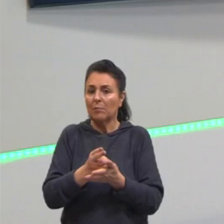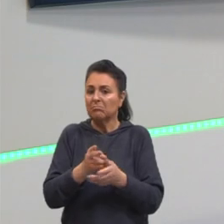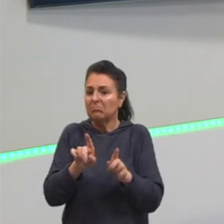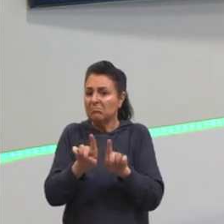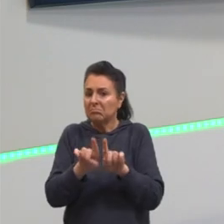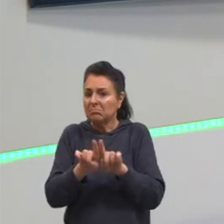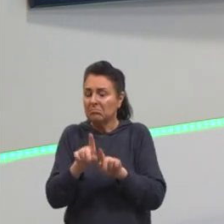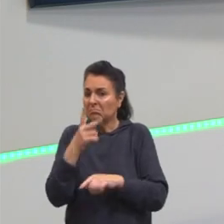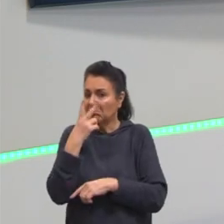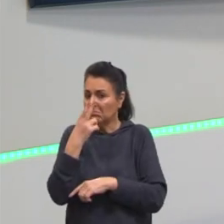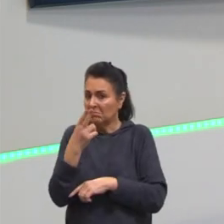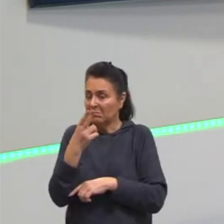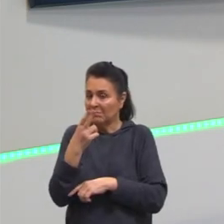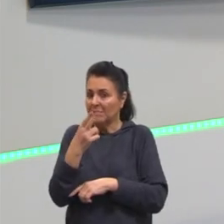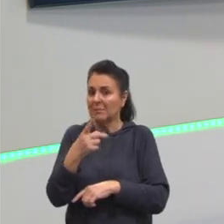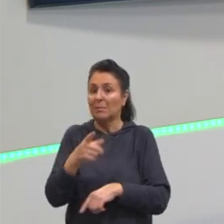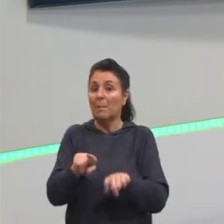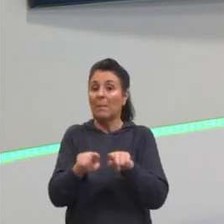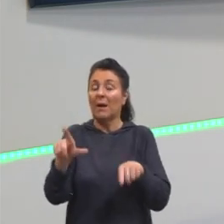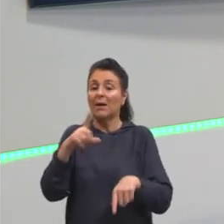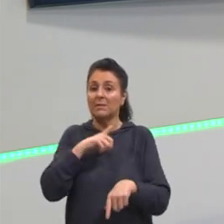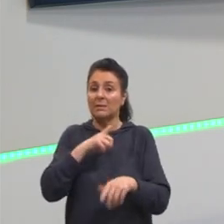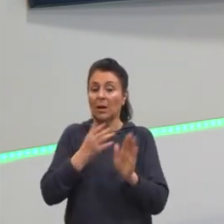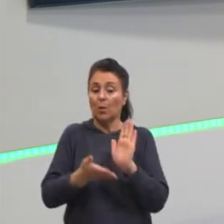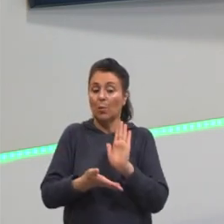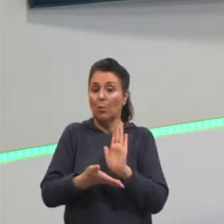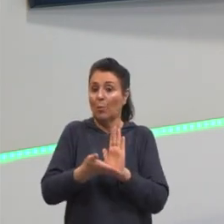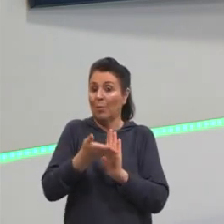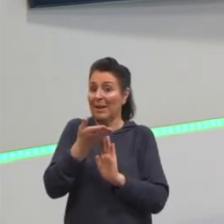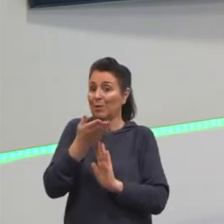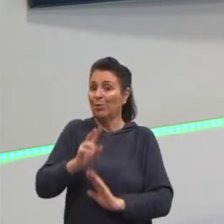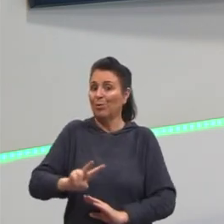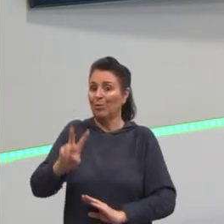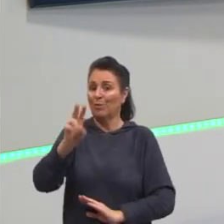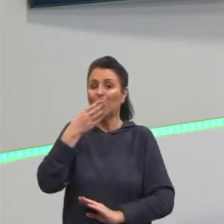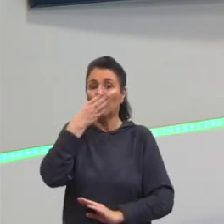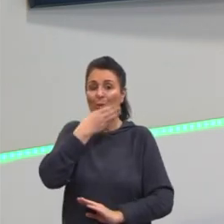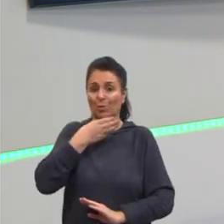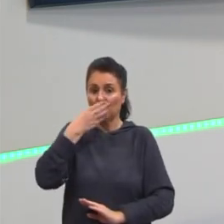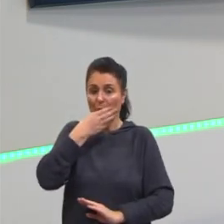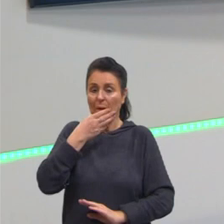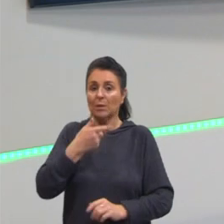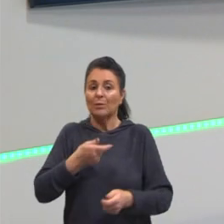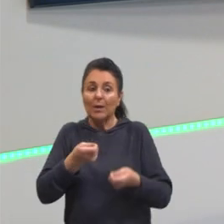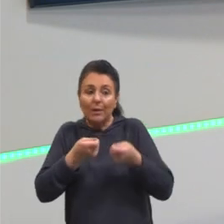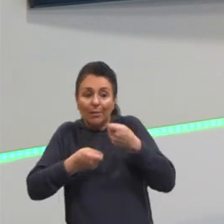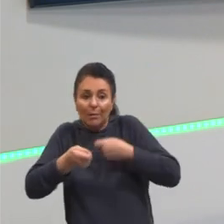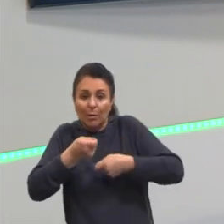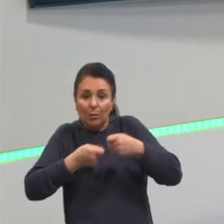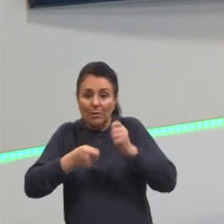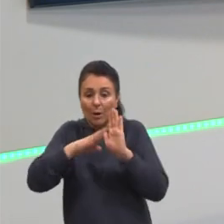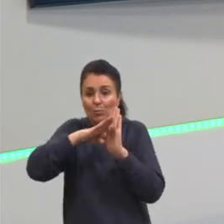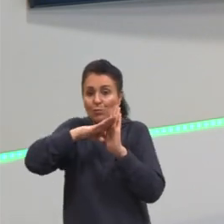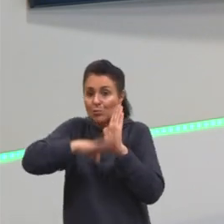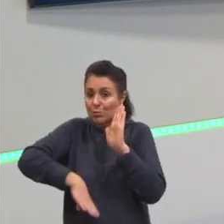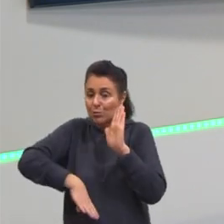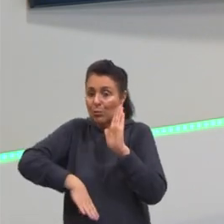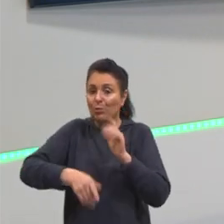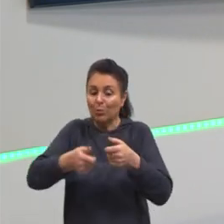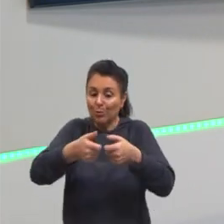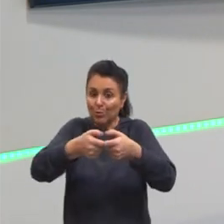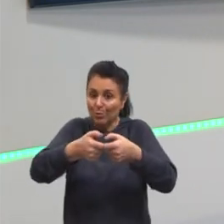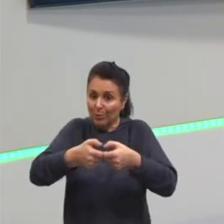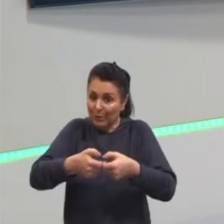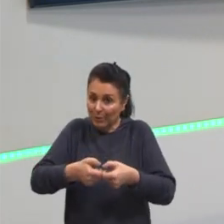Só que nós temos ali o aumento do açúcar e vamos negociar ali o desconto do amendoim. Mas o valor